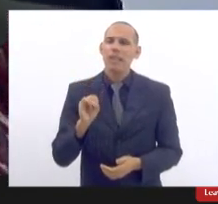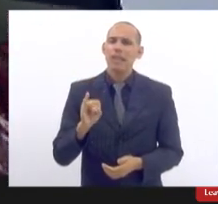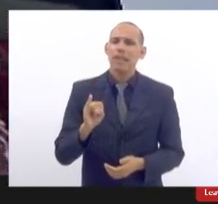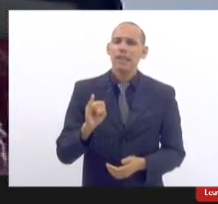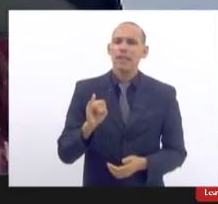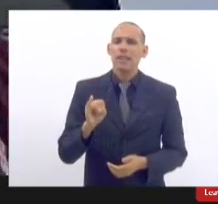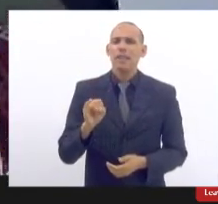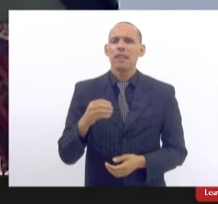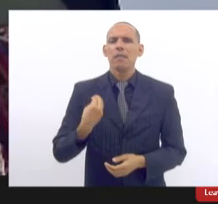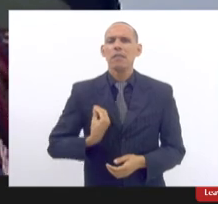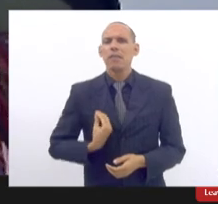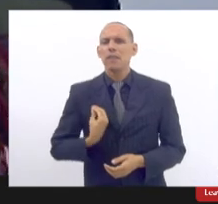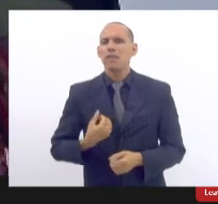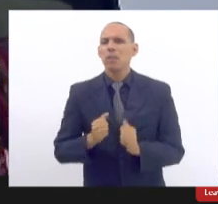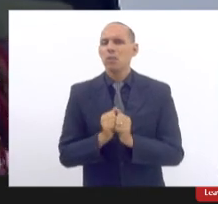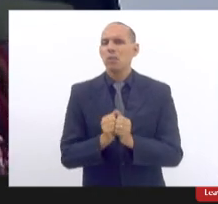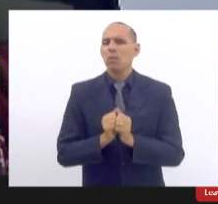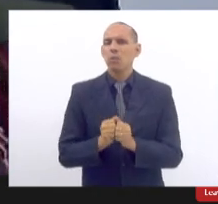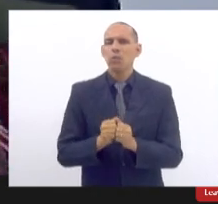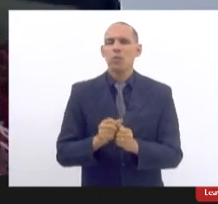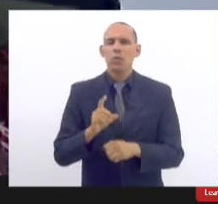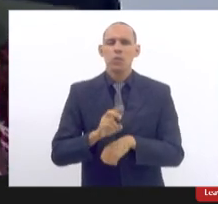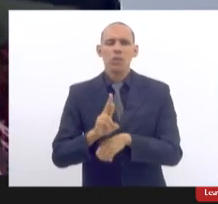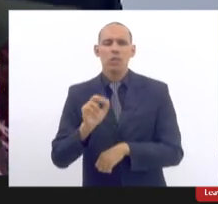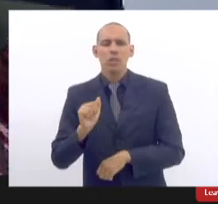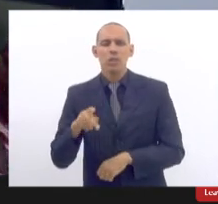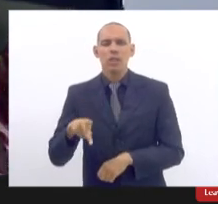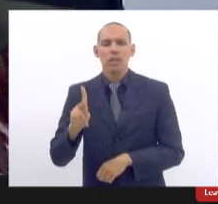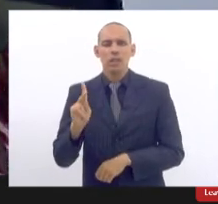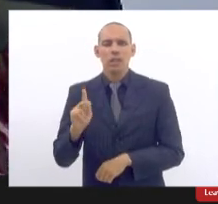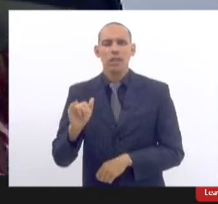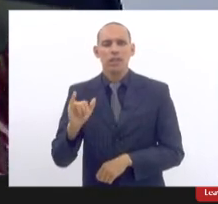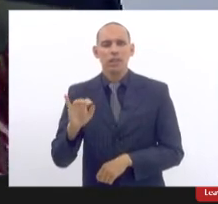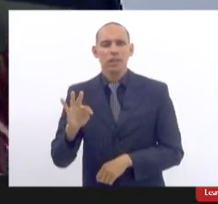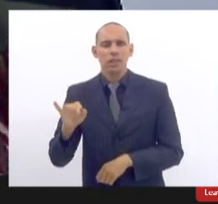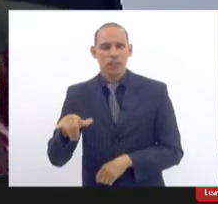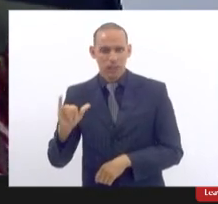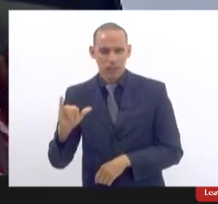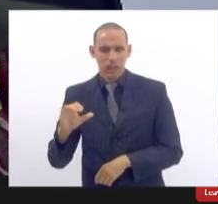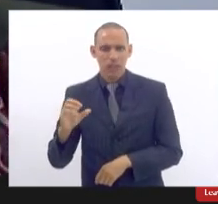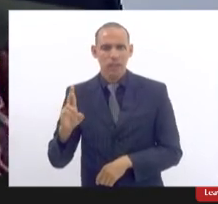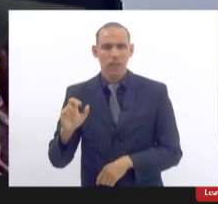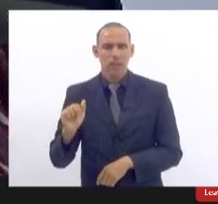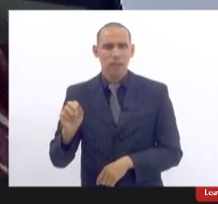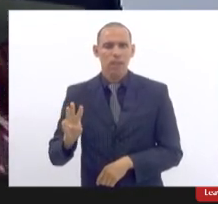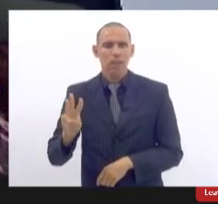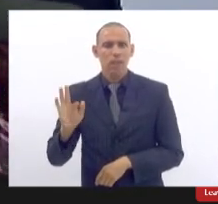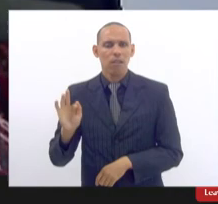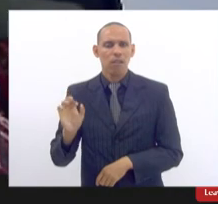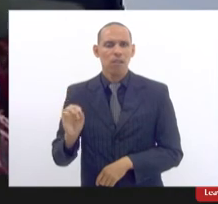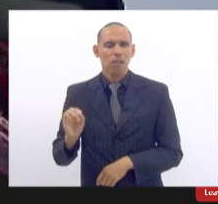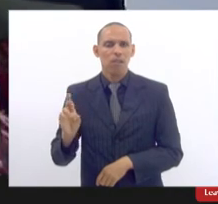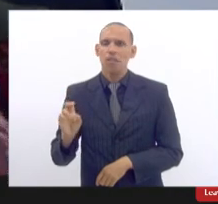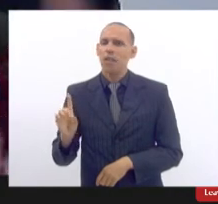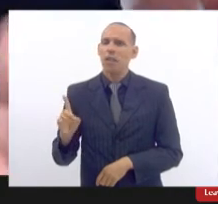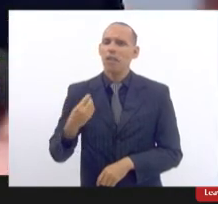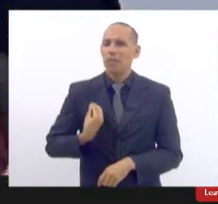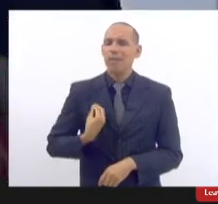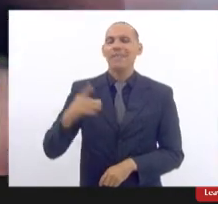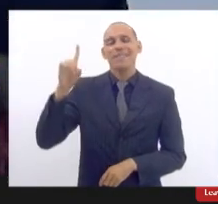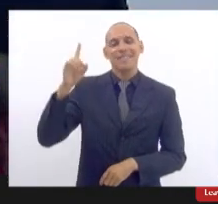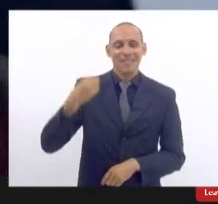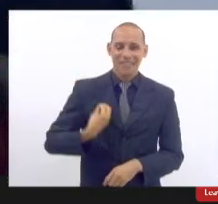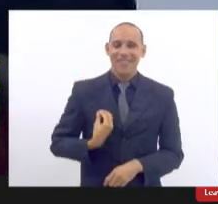está entre nós a doutora kit crauford ainda está aqui conosco eu queria ter